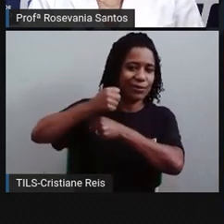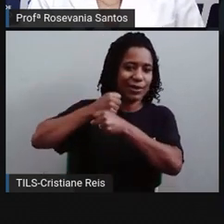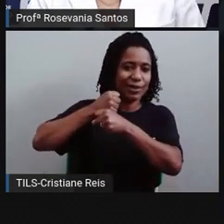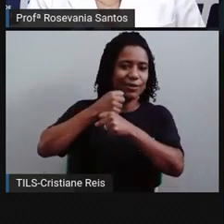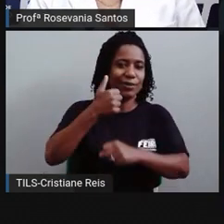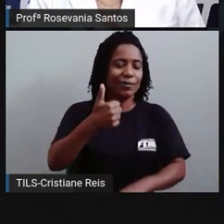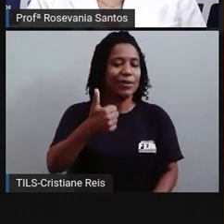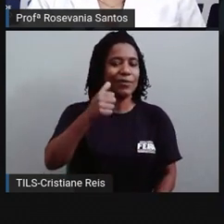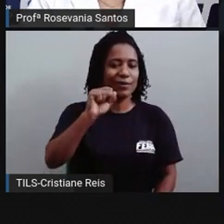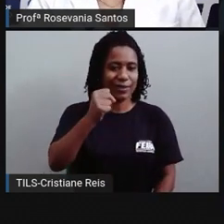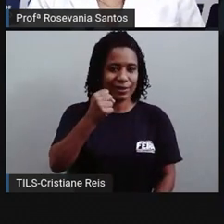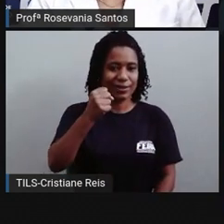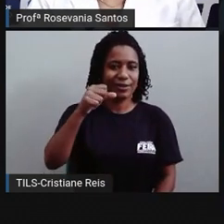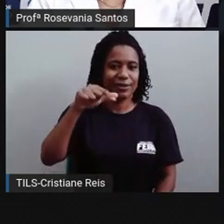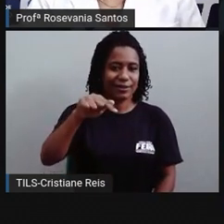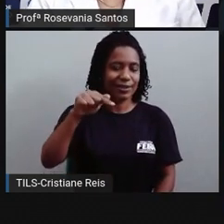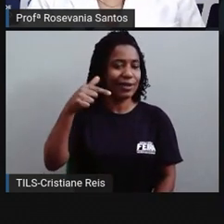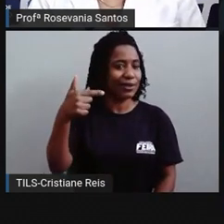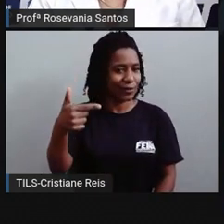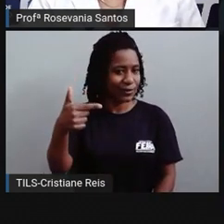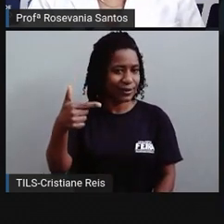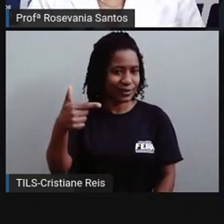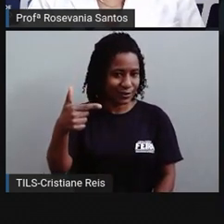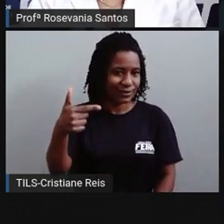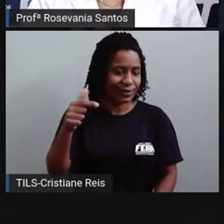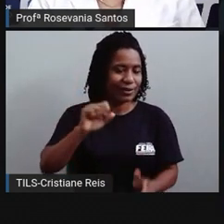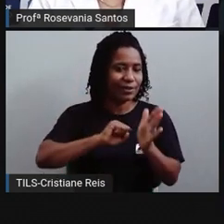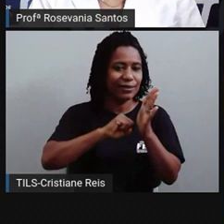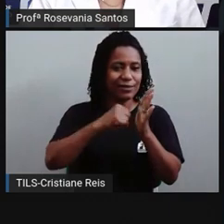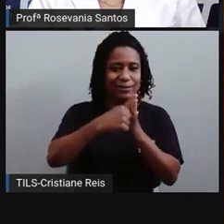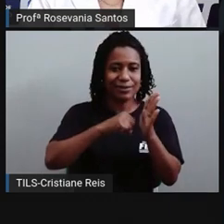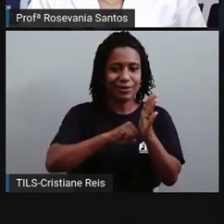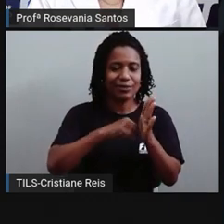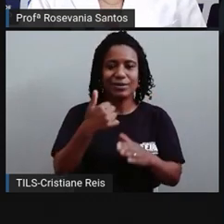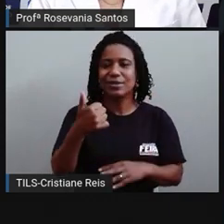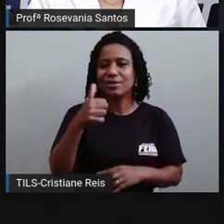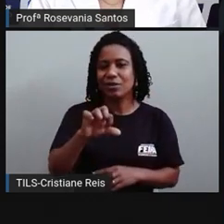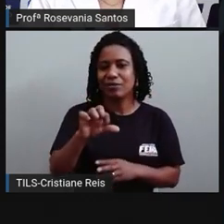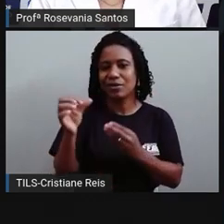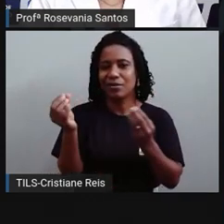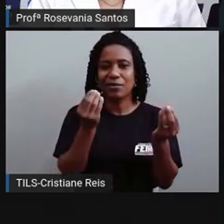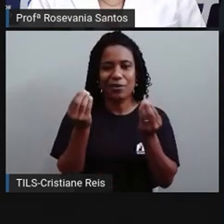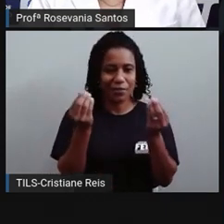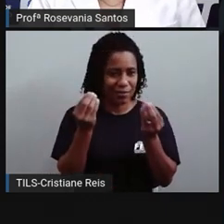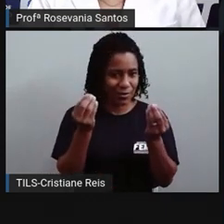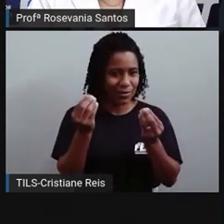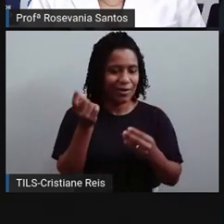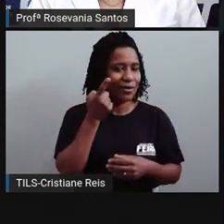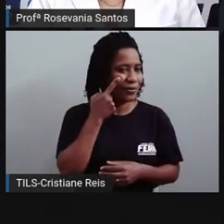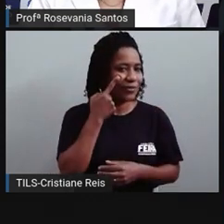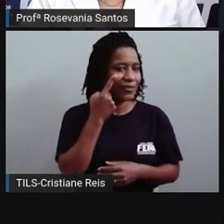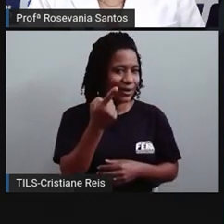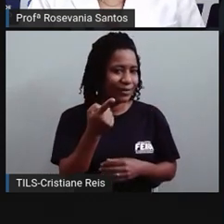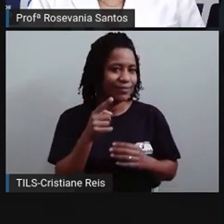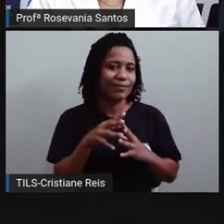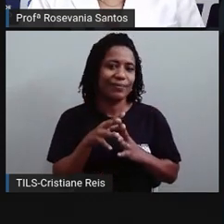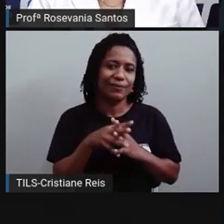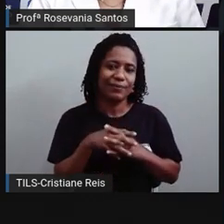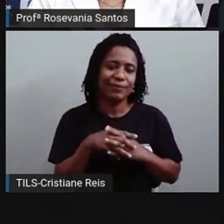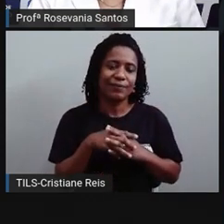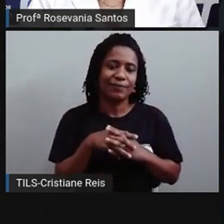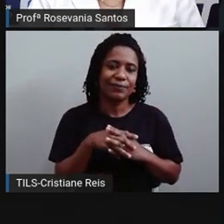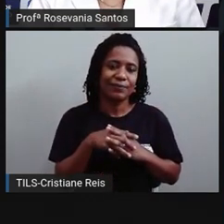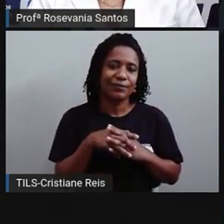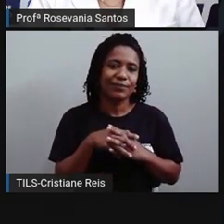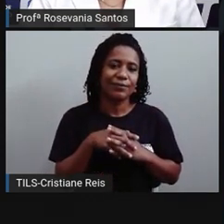já, né, é a segunda metade, né, do século XIX. A gente vem aqui observando, olha, olha para essa